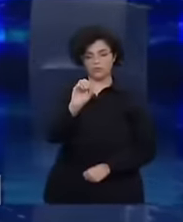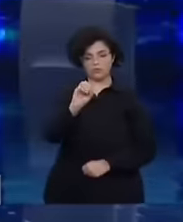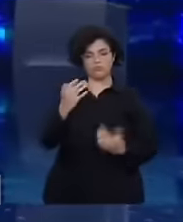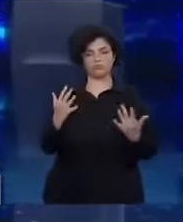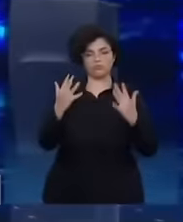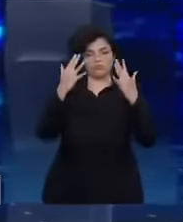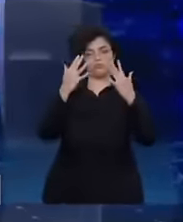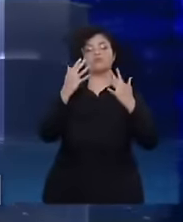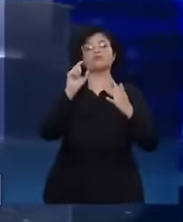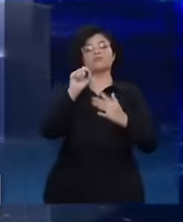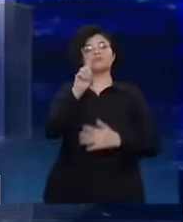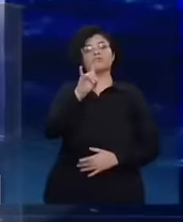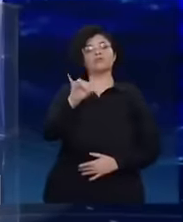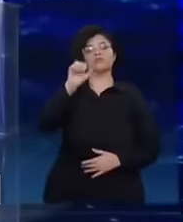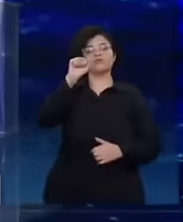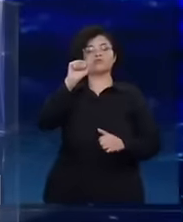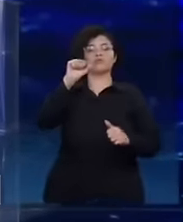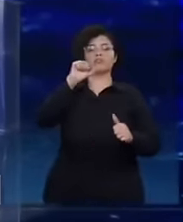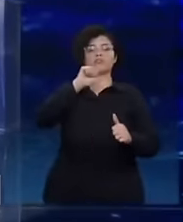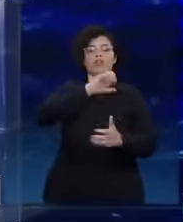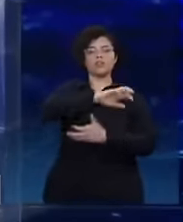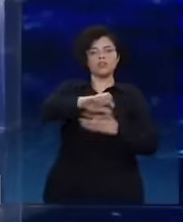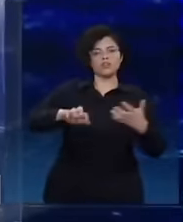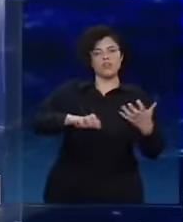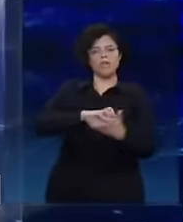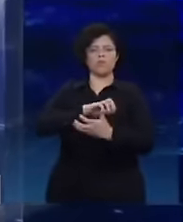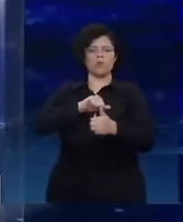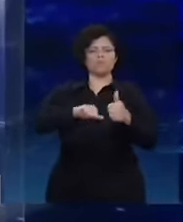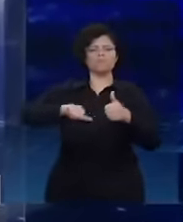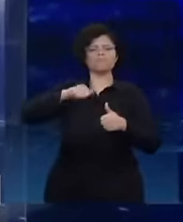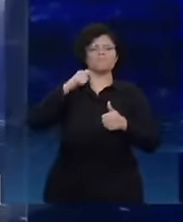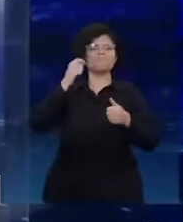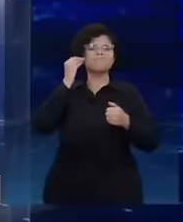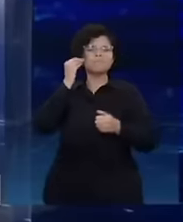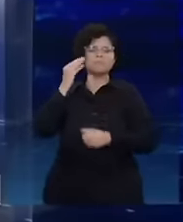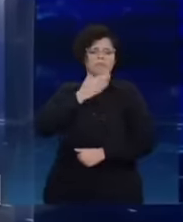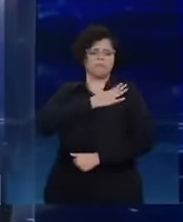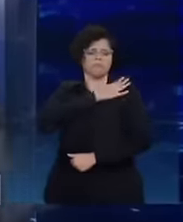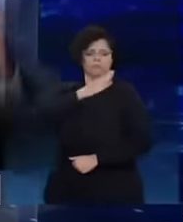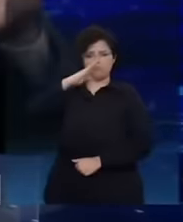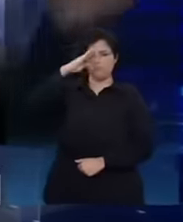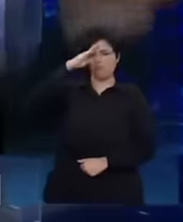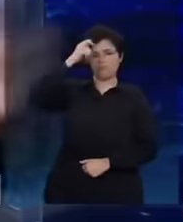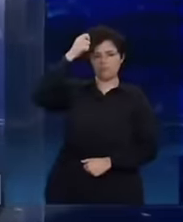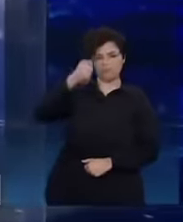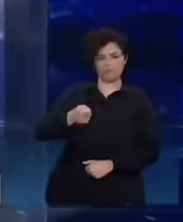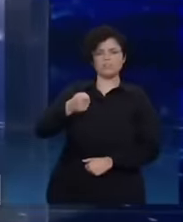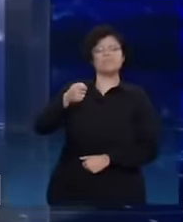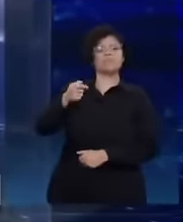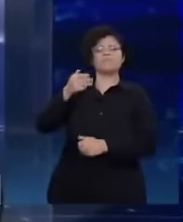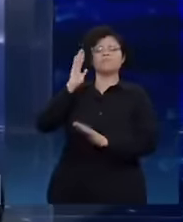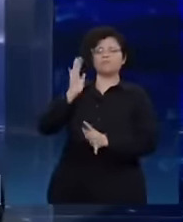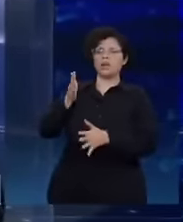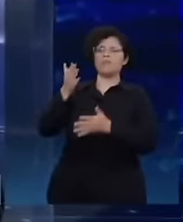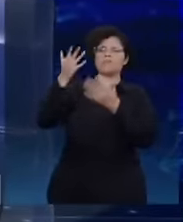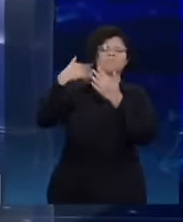comemoração do aniversário da Revolução Sandinista que derrubaram um ditador chamado Somoza de 30 anos.